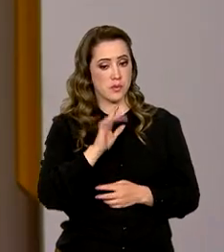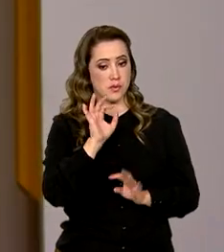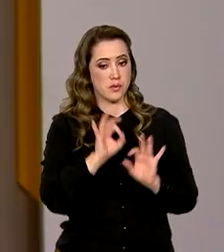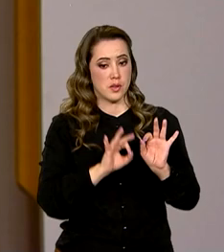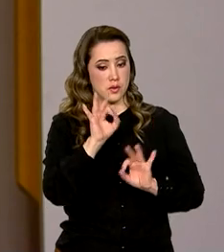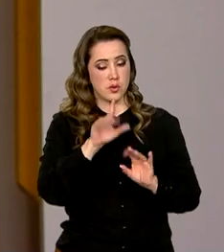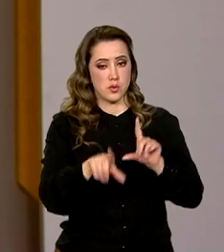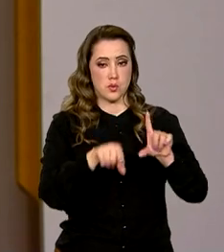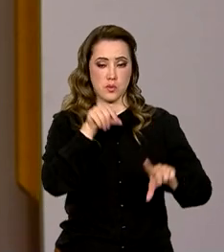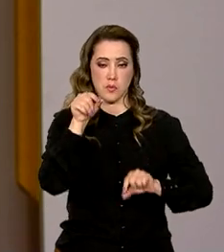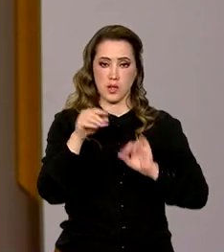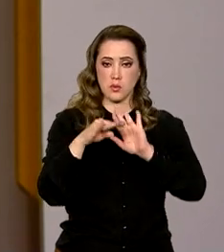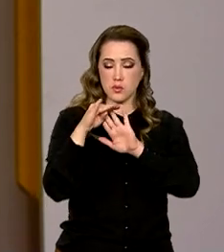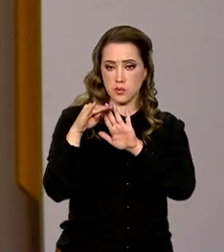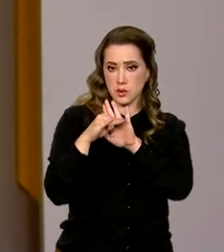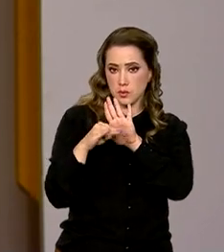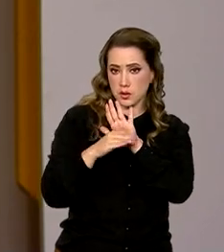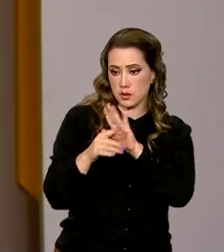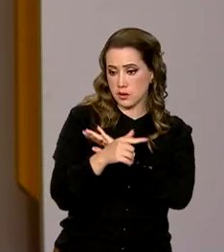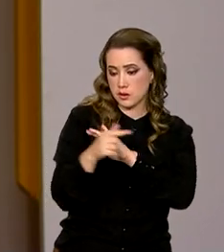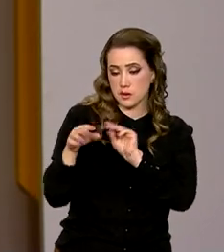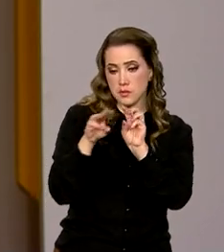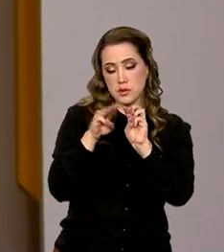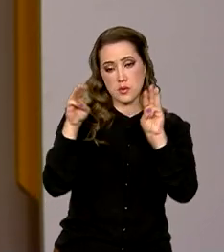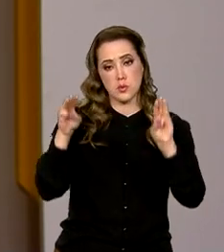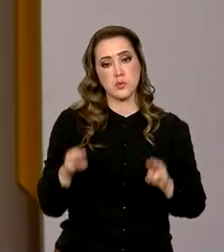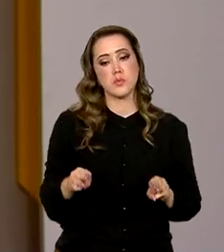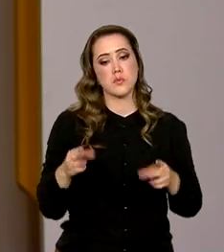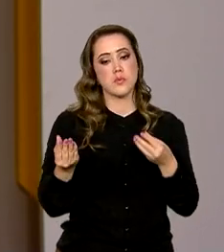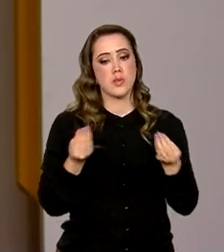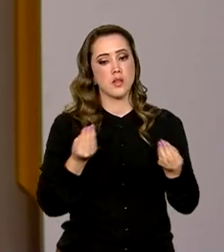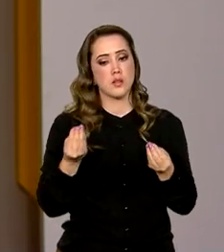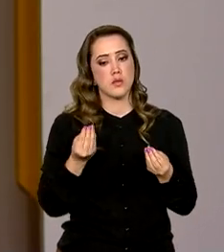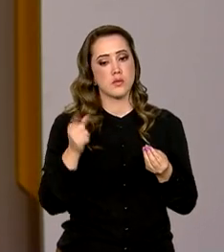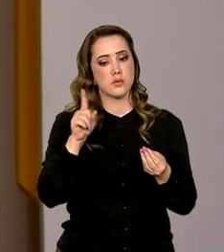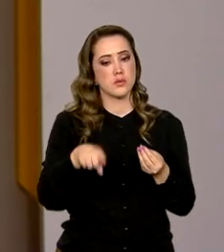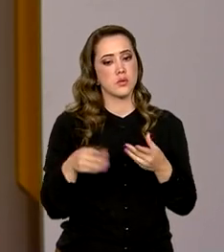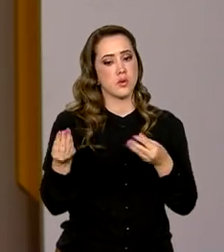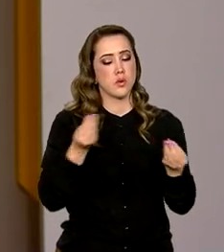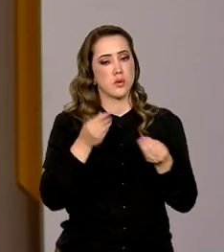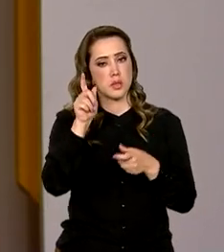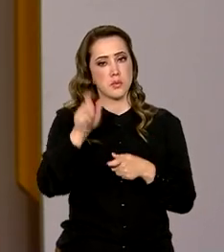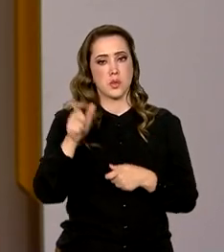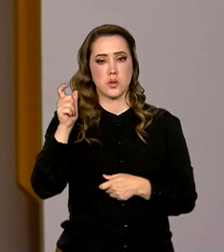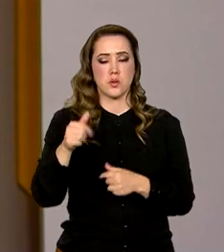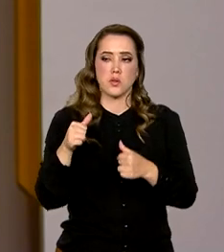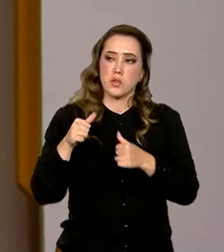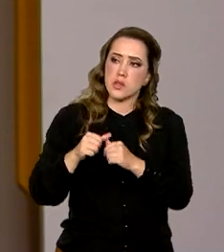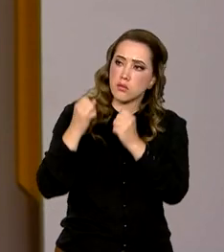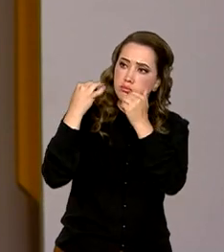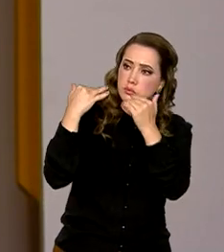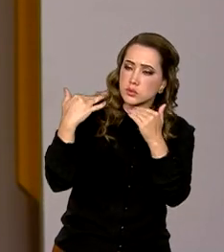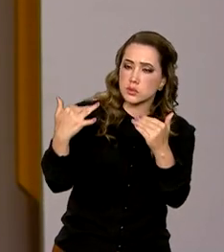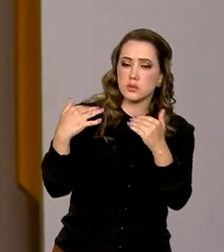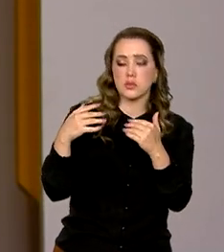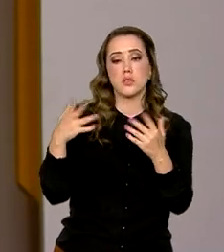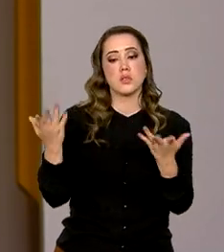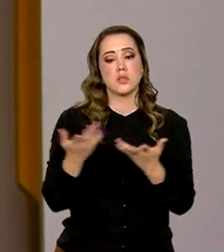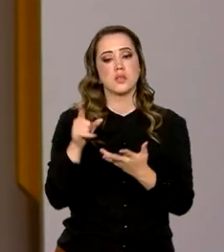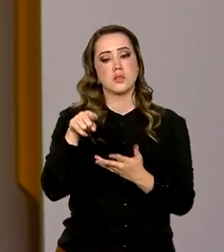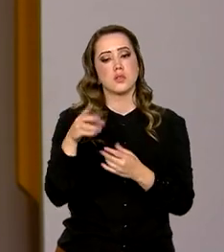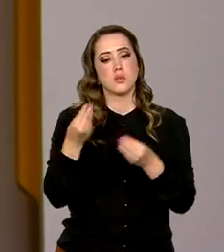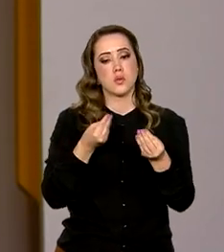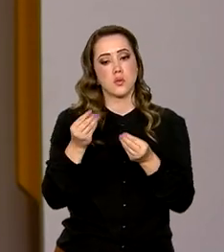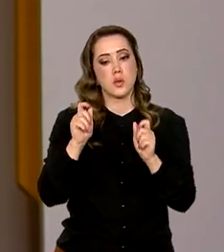definida a programação da Semana dos Museus. E como é que faz, aquela pessoa que está nos assistindo, nos acompanhando aí,